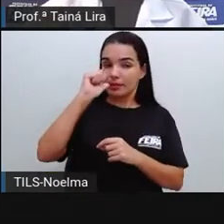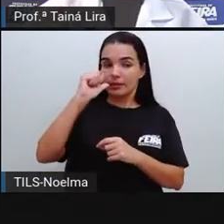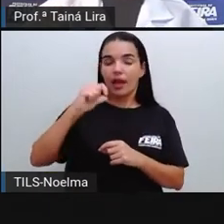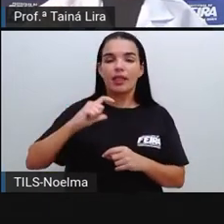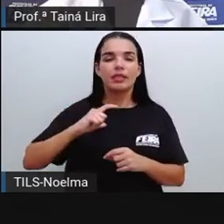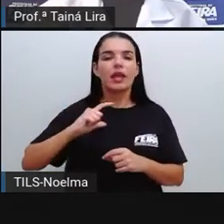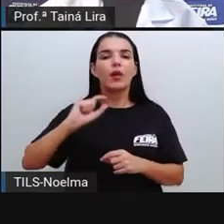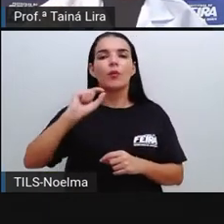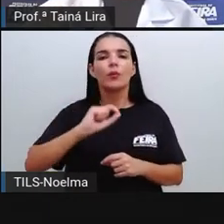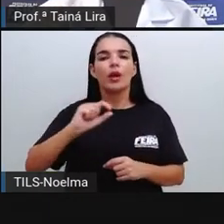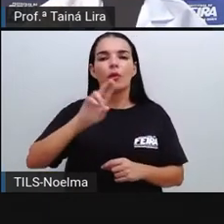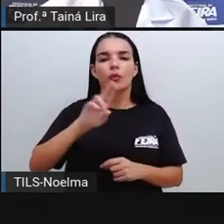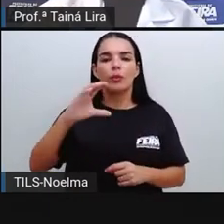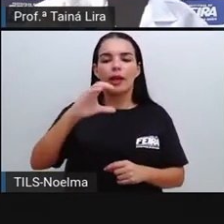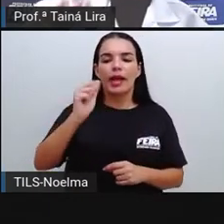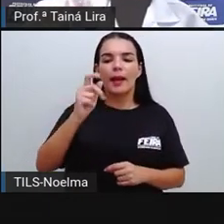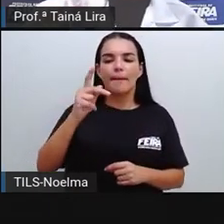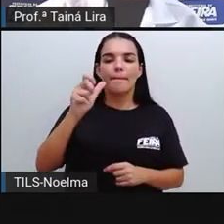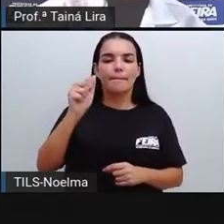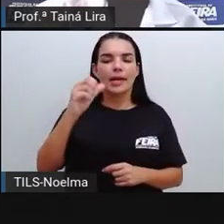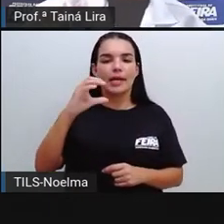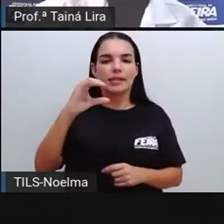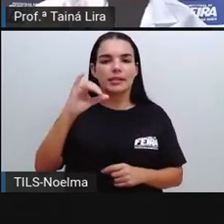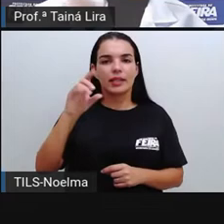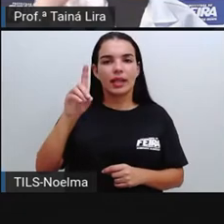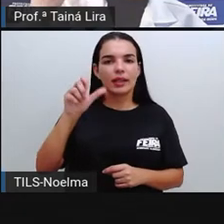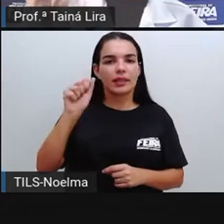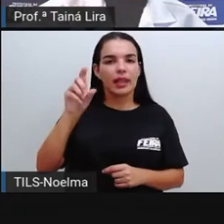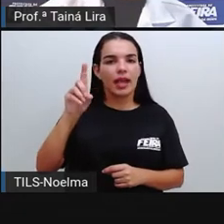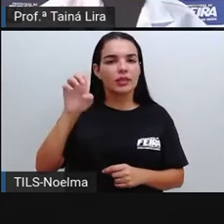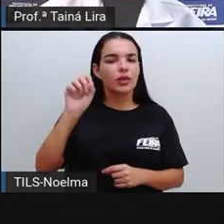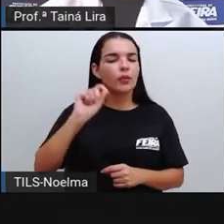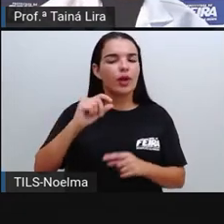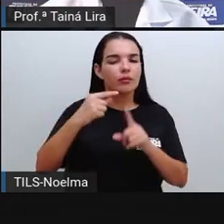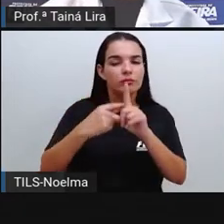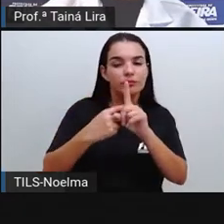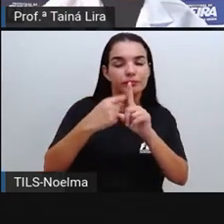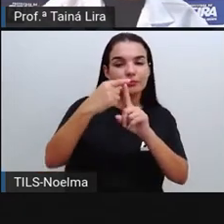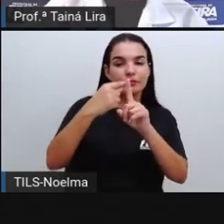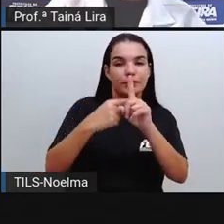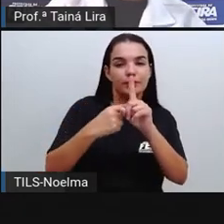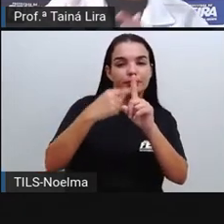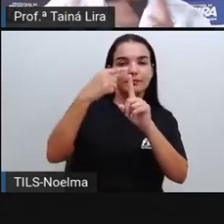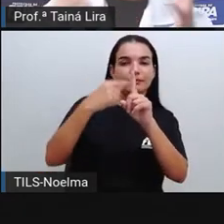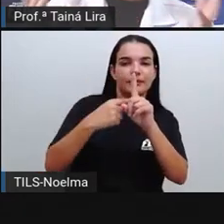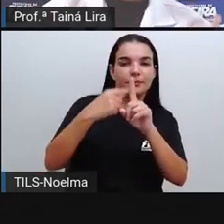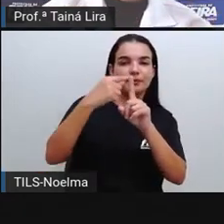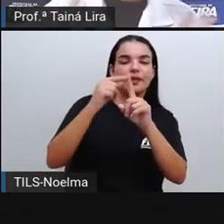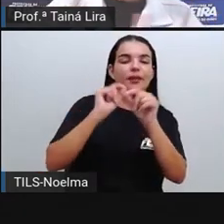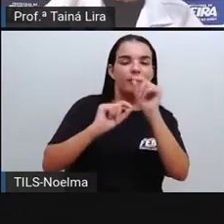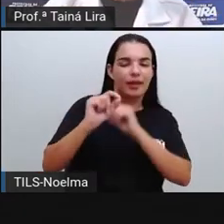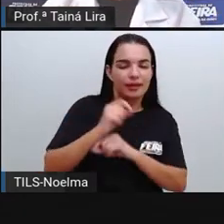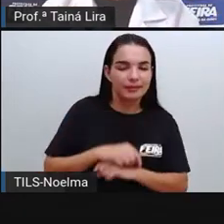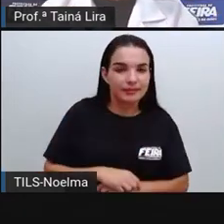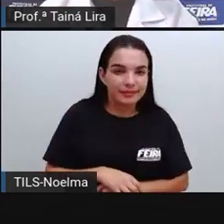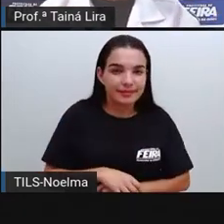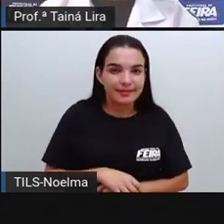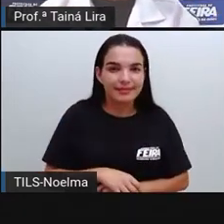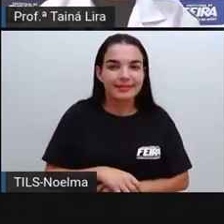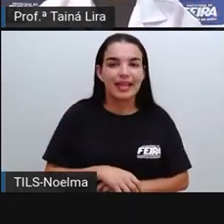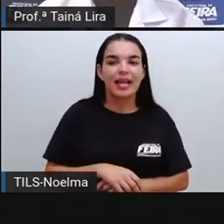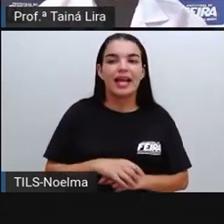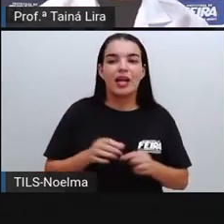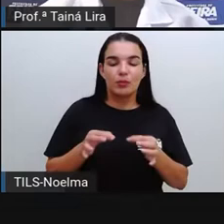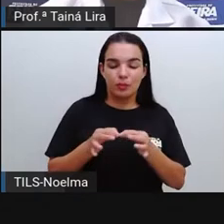tem aí, né, a capacidade. Lembra que a Pró falou pra vocês que a capacidade, né, é a